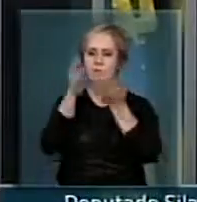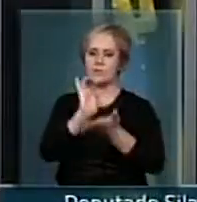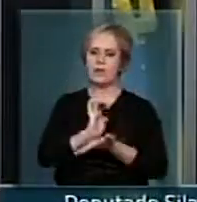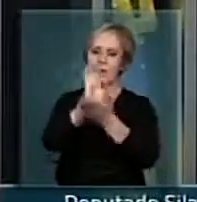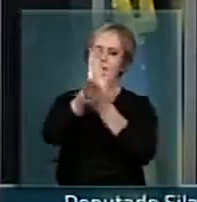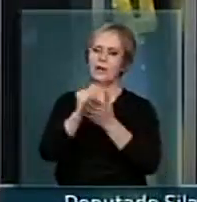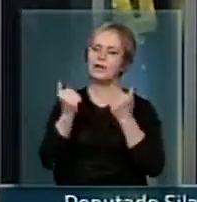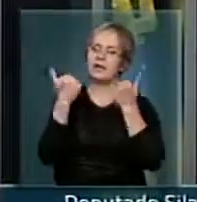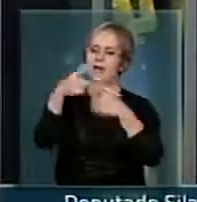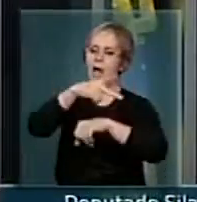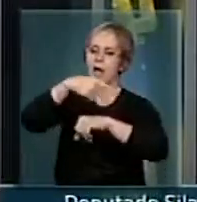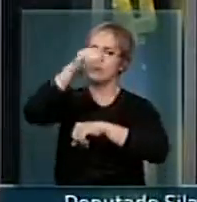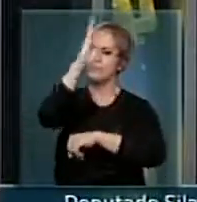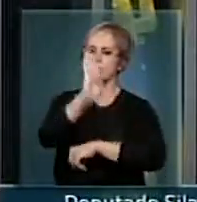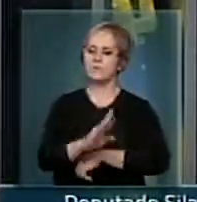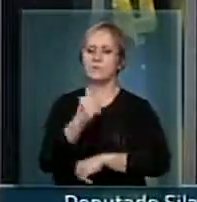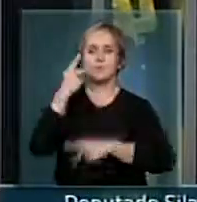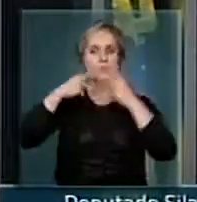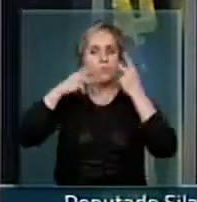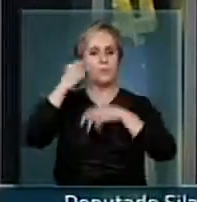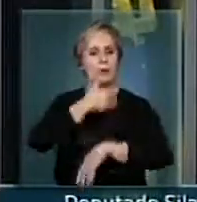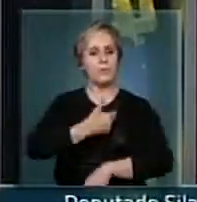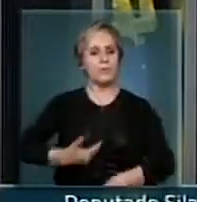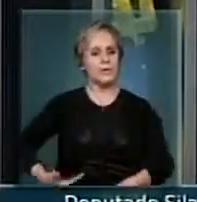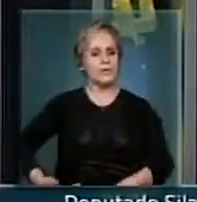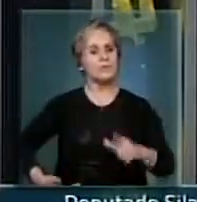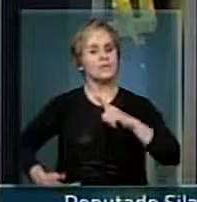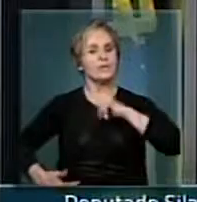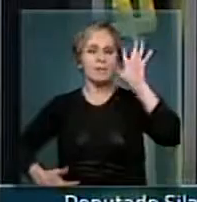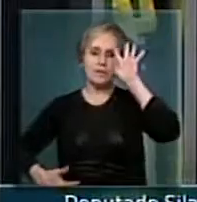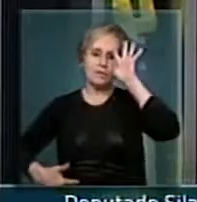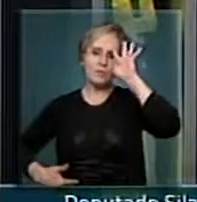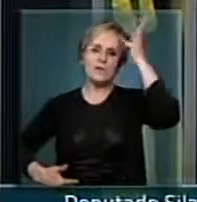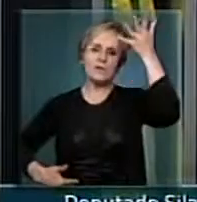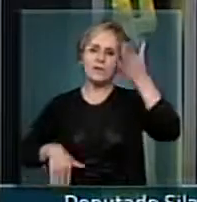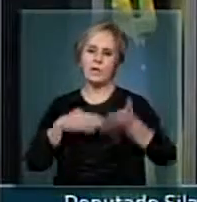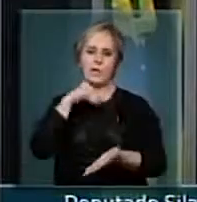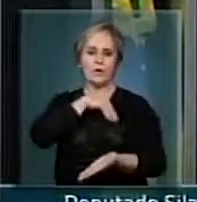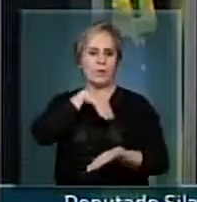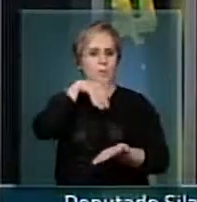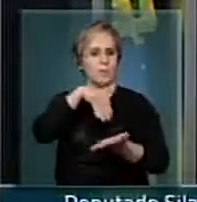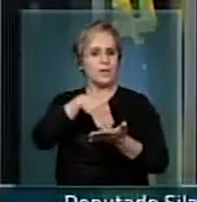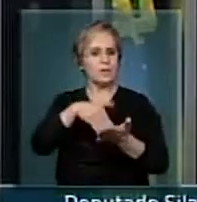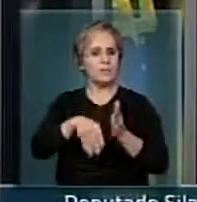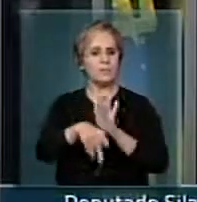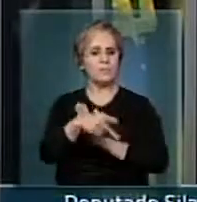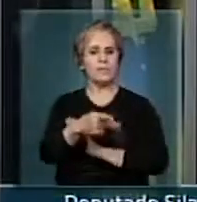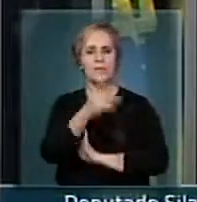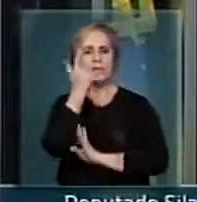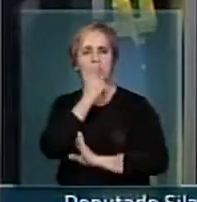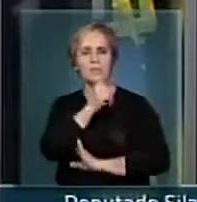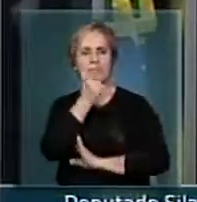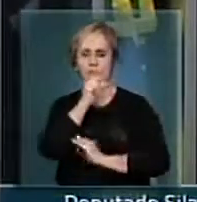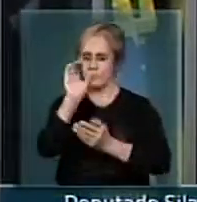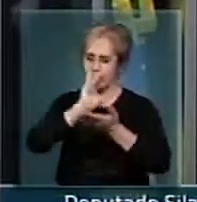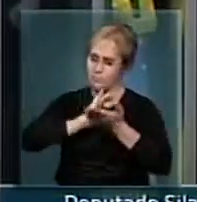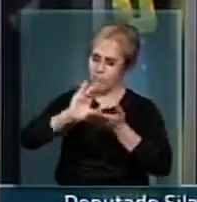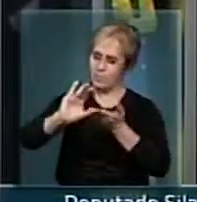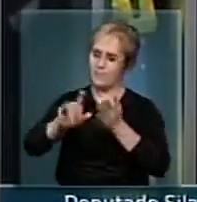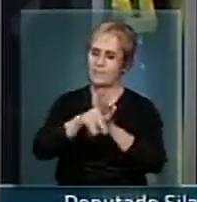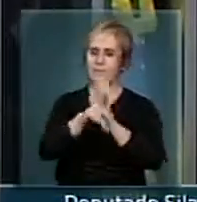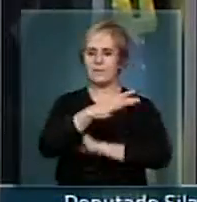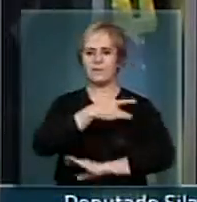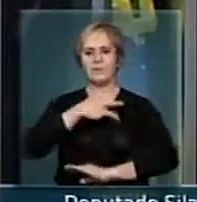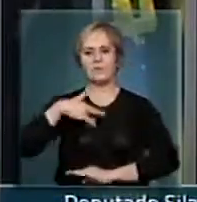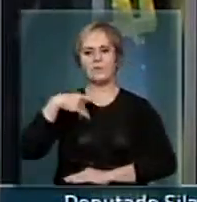à nação brasileira, uma política pública que determine um piso mínimo para que sejam investidos recursos na